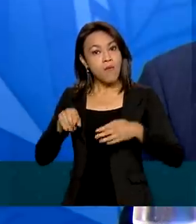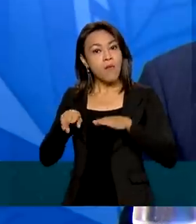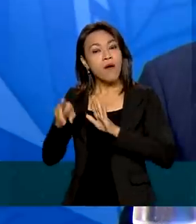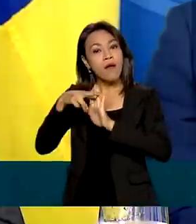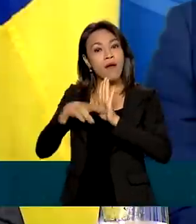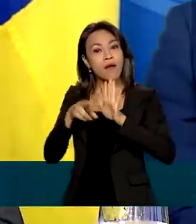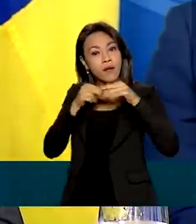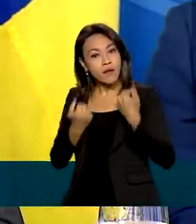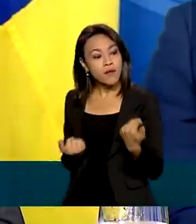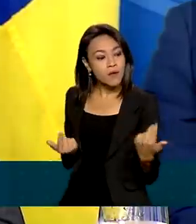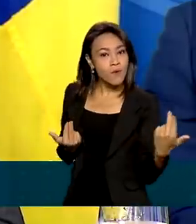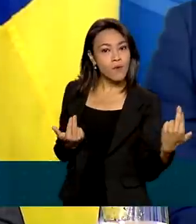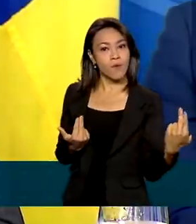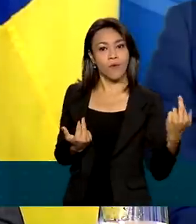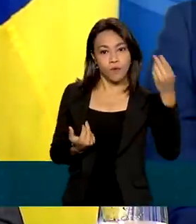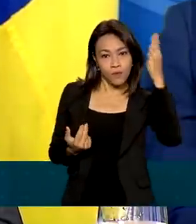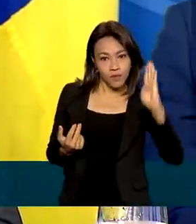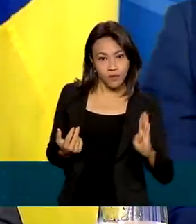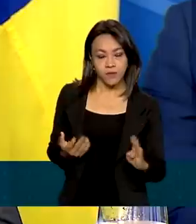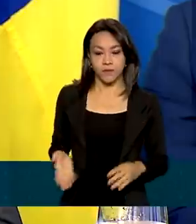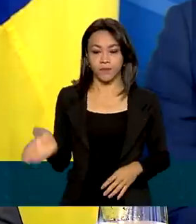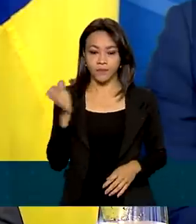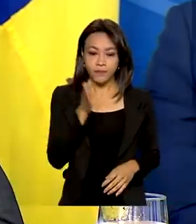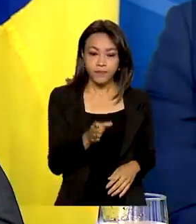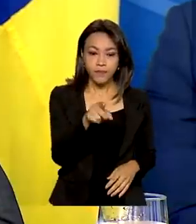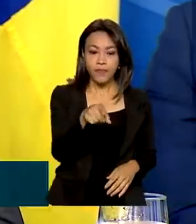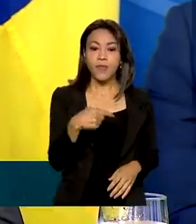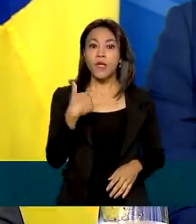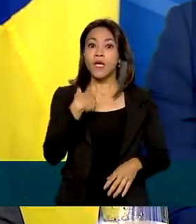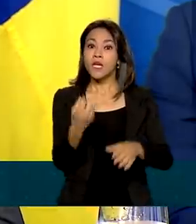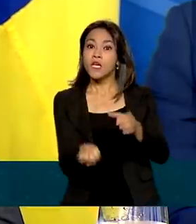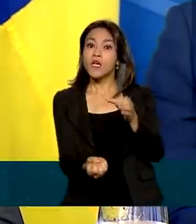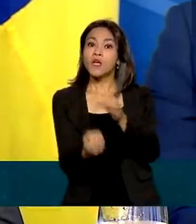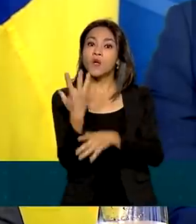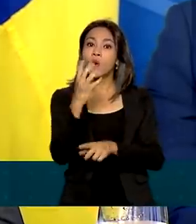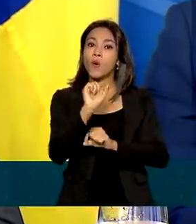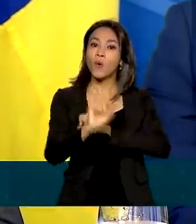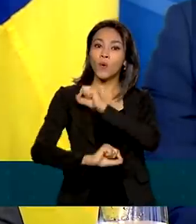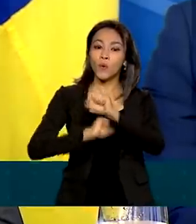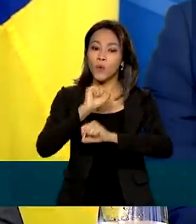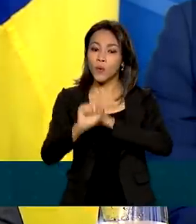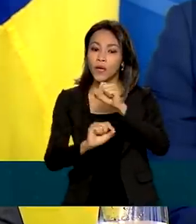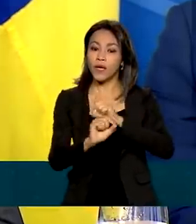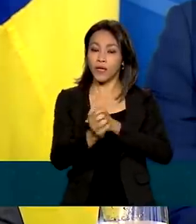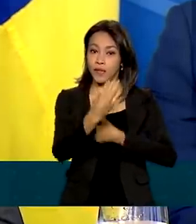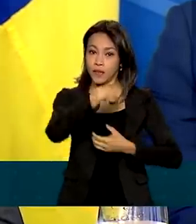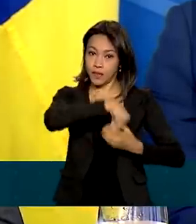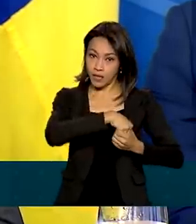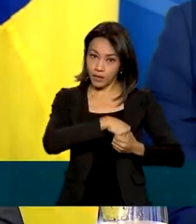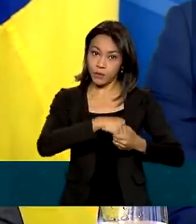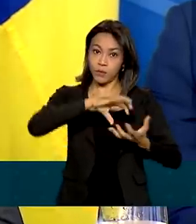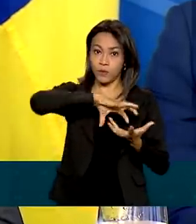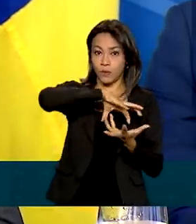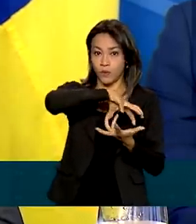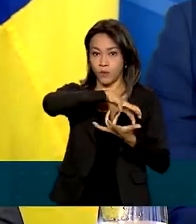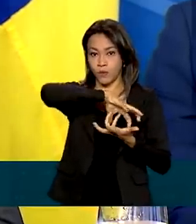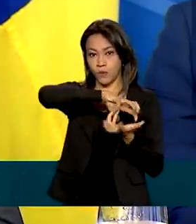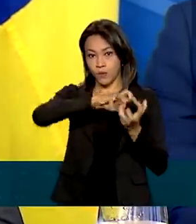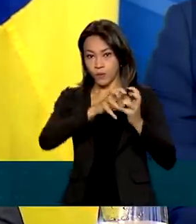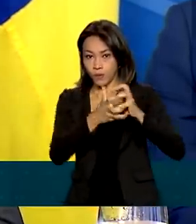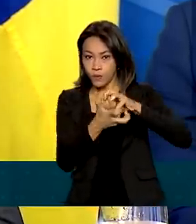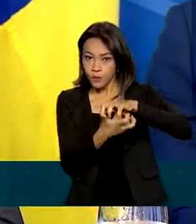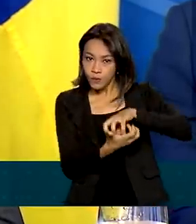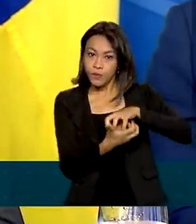organização. Eu já determinei a criação de uma unidade exclusivamente dedicada no Itamaraty, as relações da